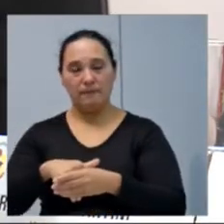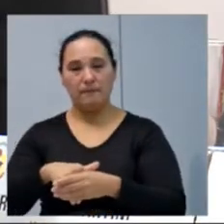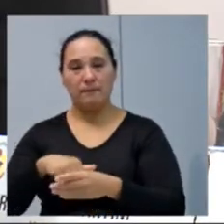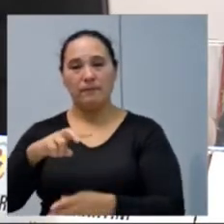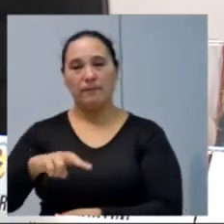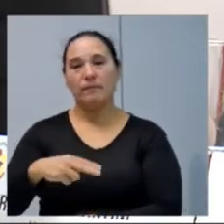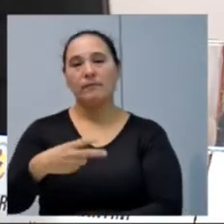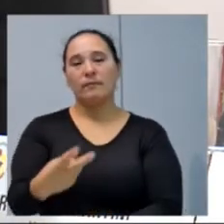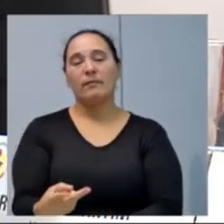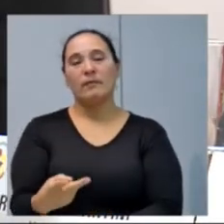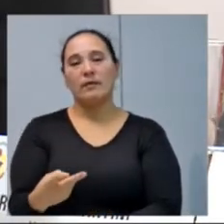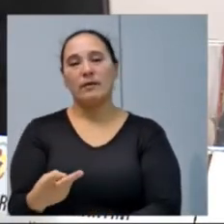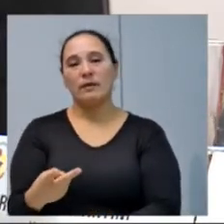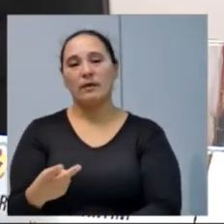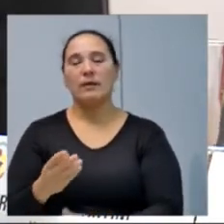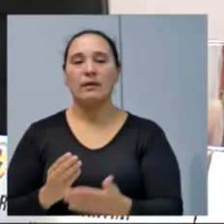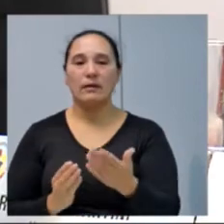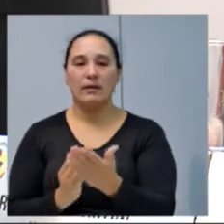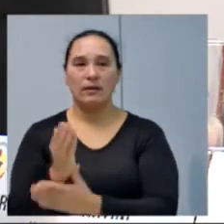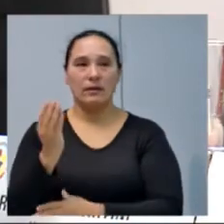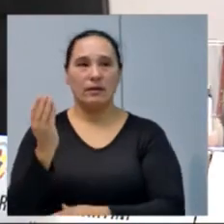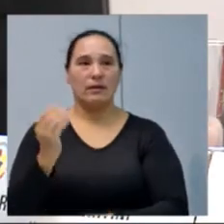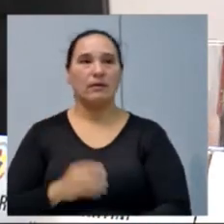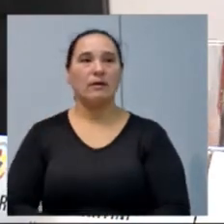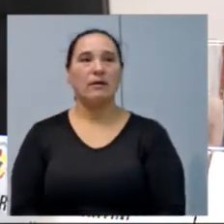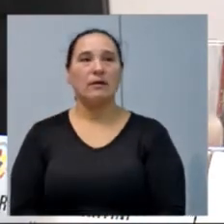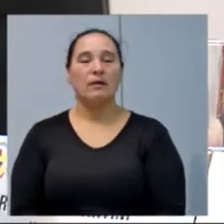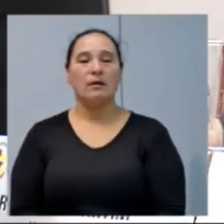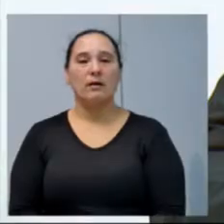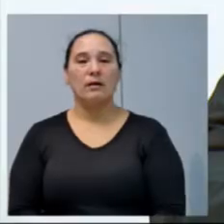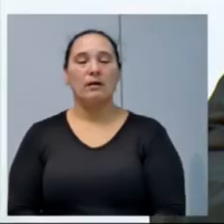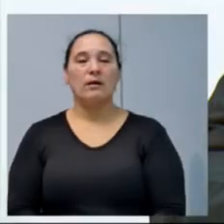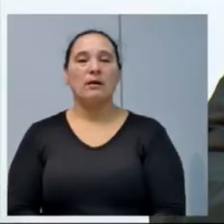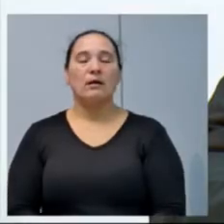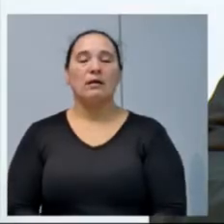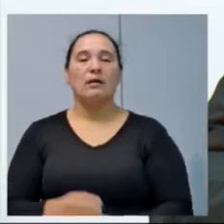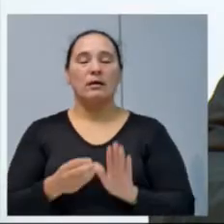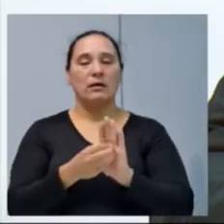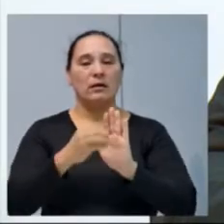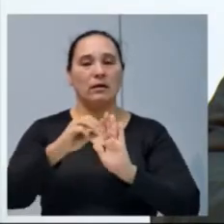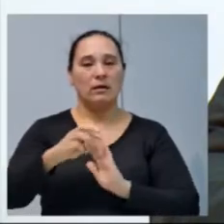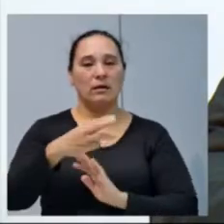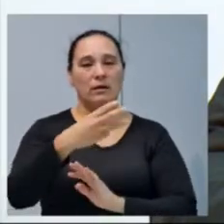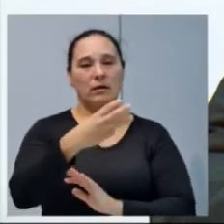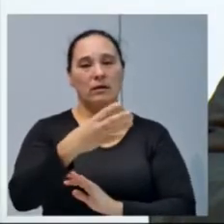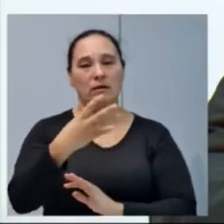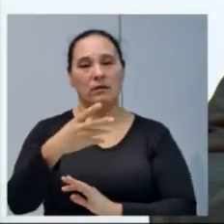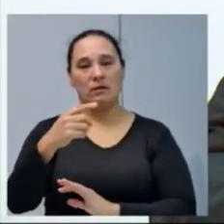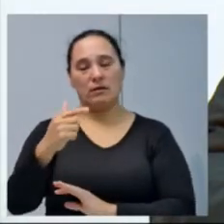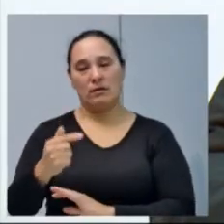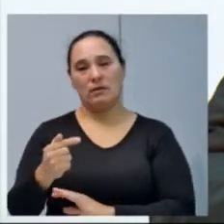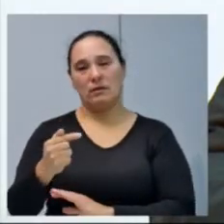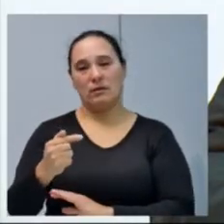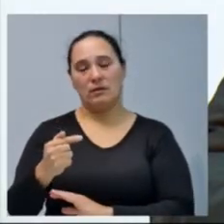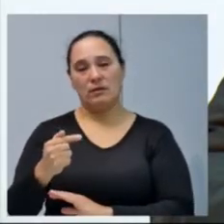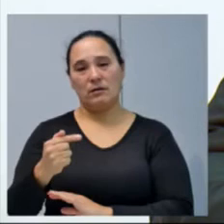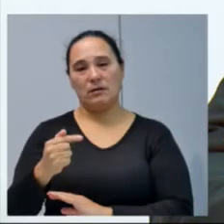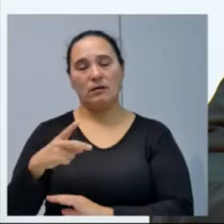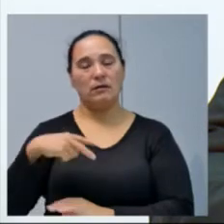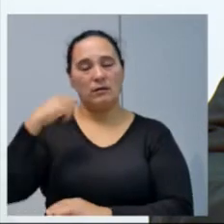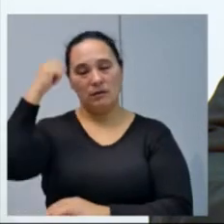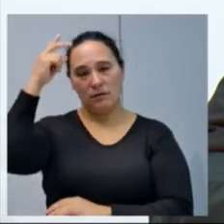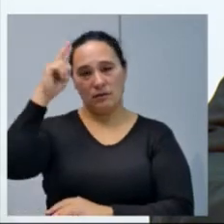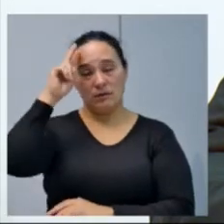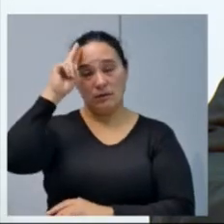os contrários se manifestem. Aprovada por unanimidade. Indicação 347, 2017, do vereador Natan Busnello